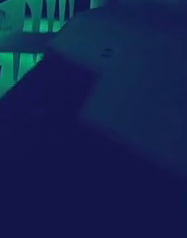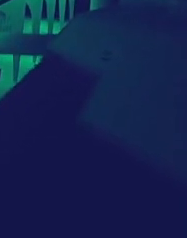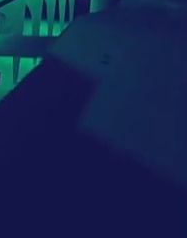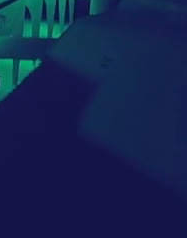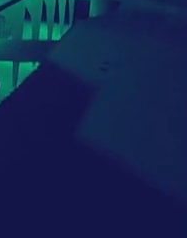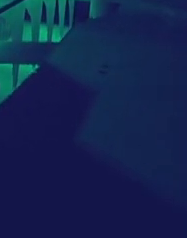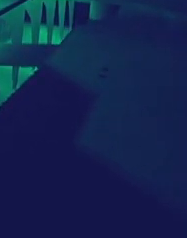Acesse